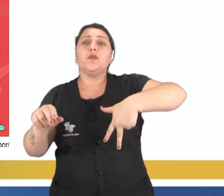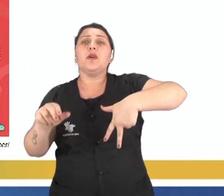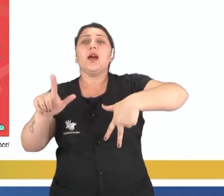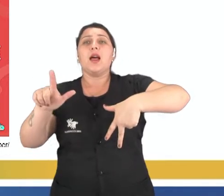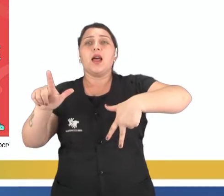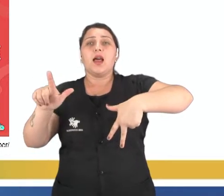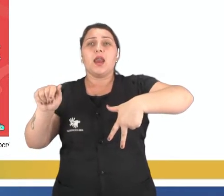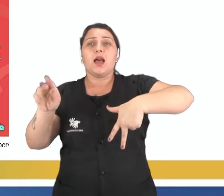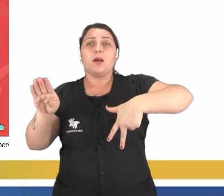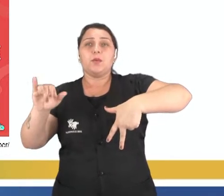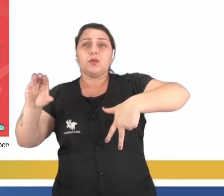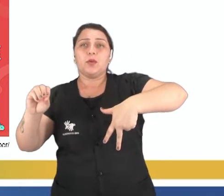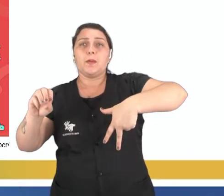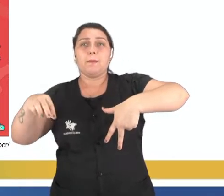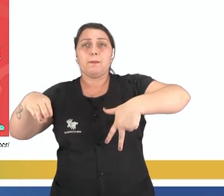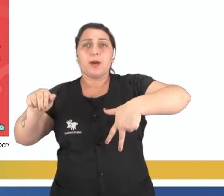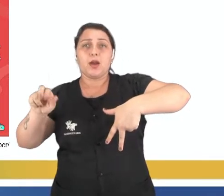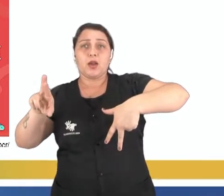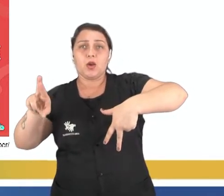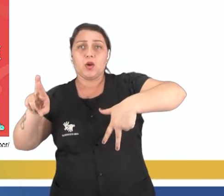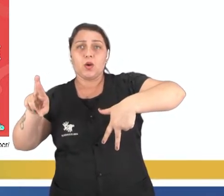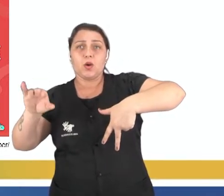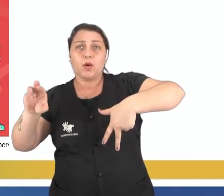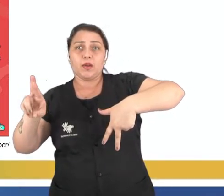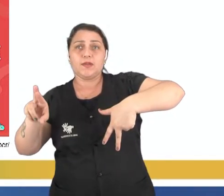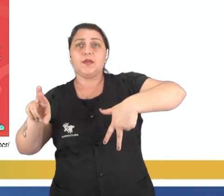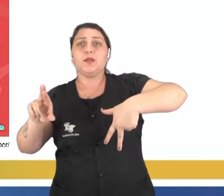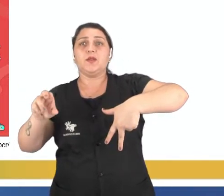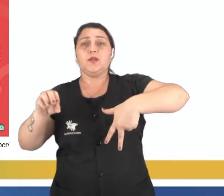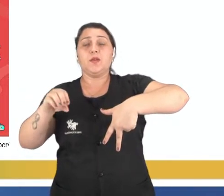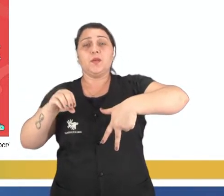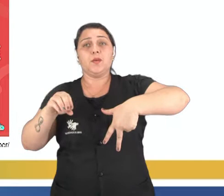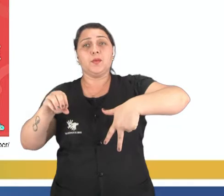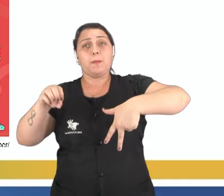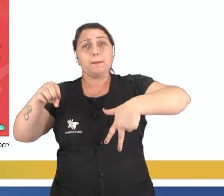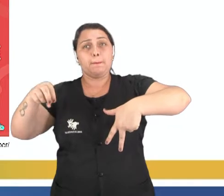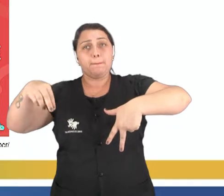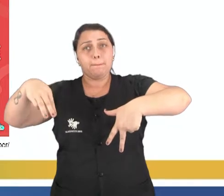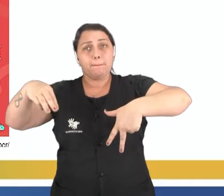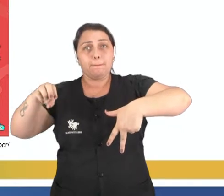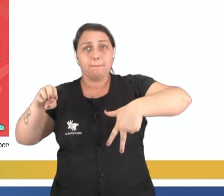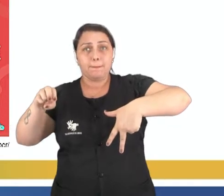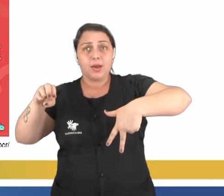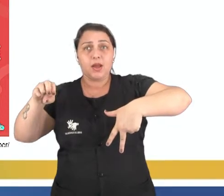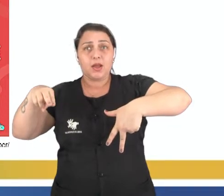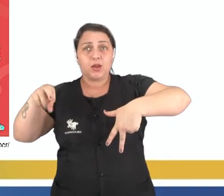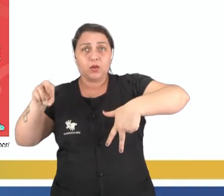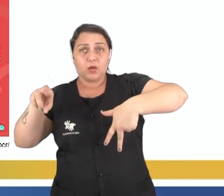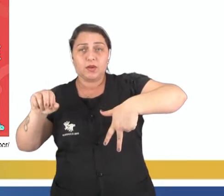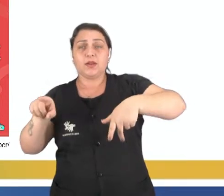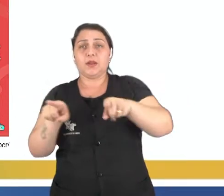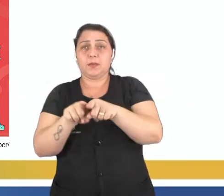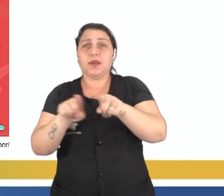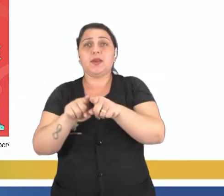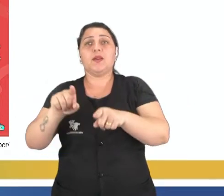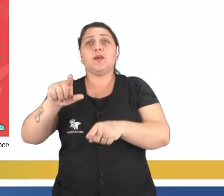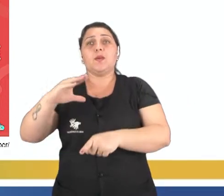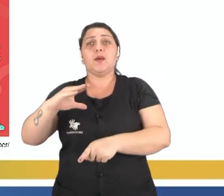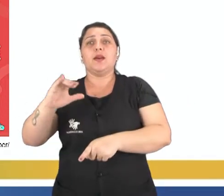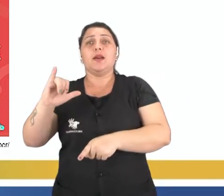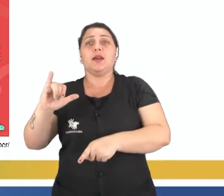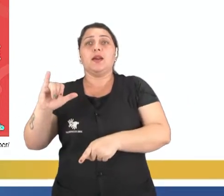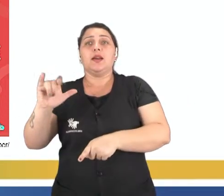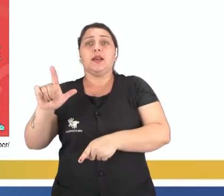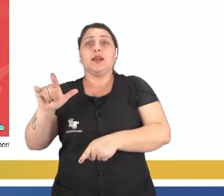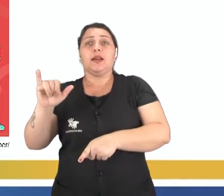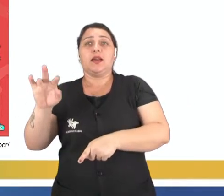lábios maiores, os lábios menores e o clitóris, tá? Os lábios maiores vão proteger a